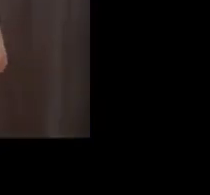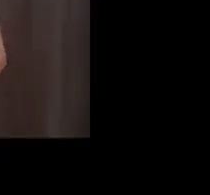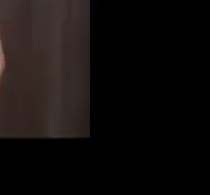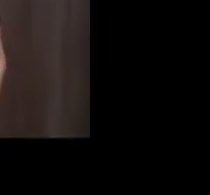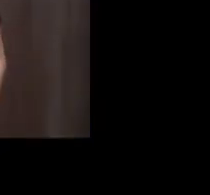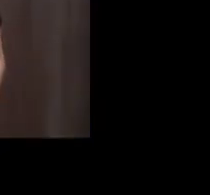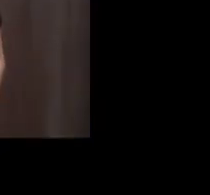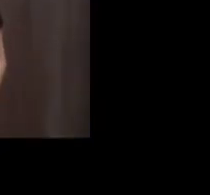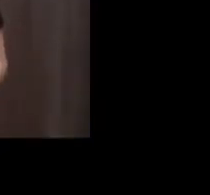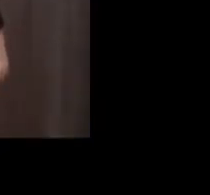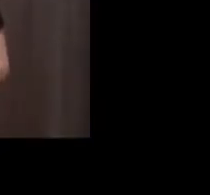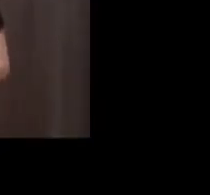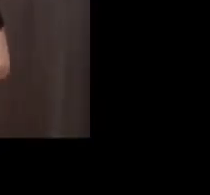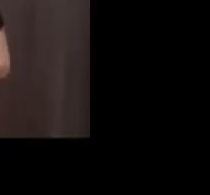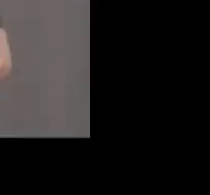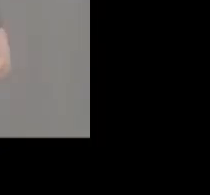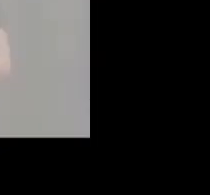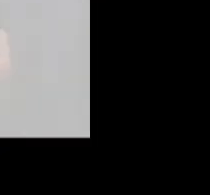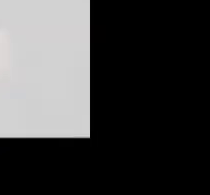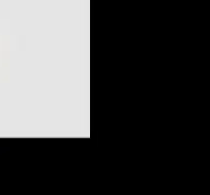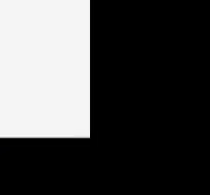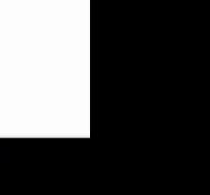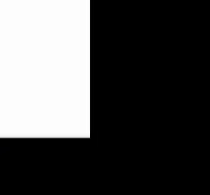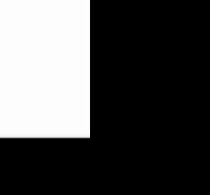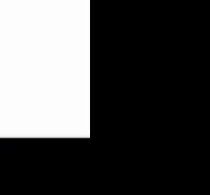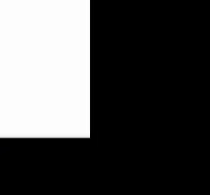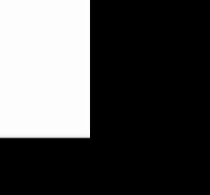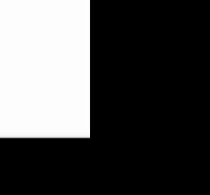Orgulhe-se de ser quem você é.